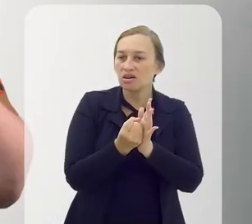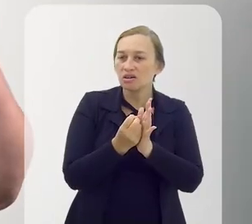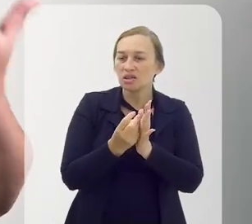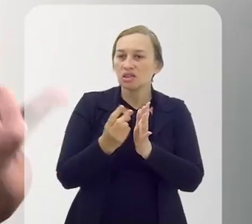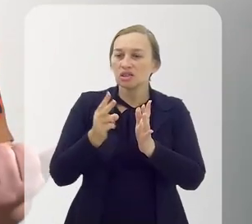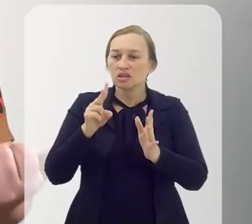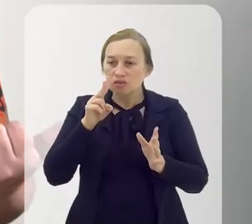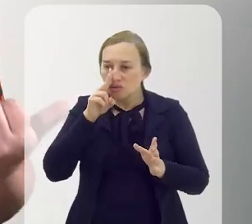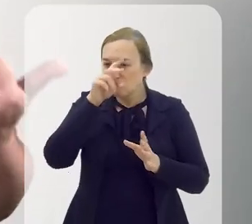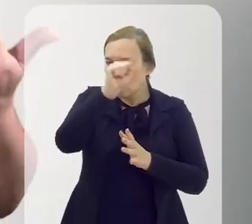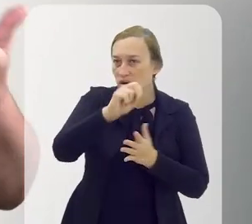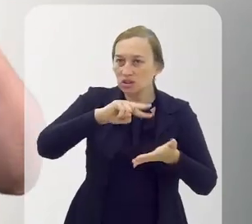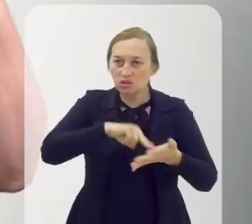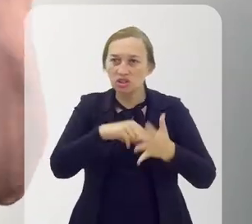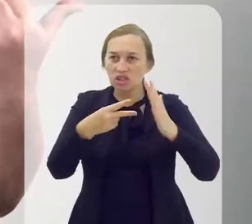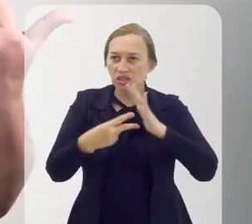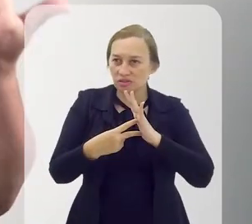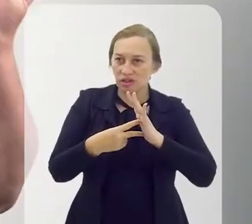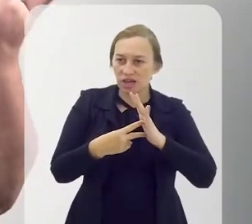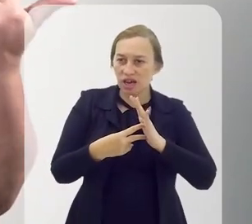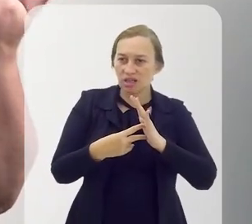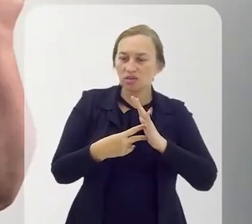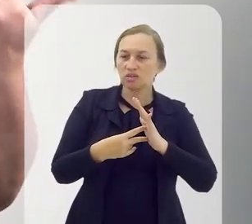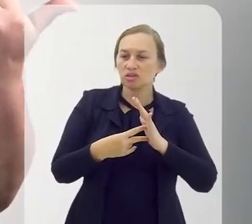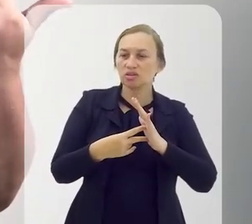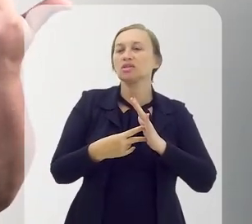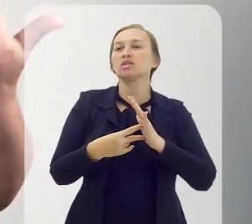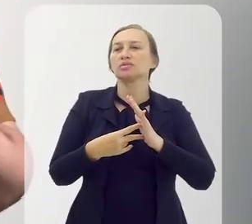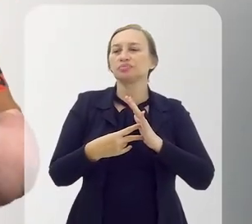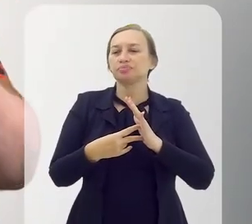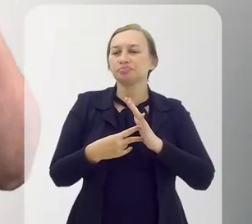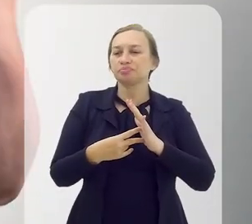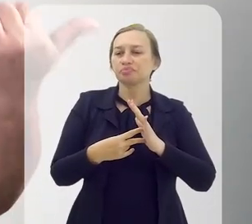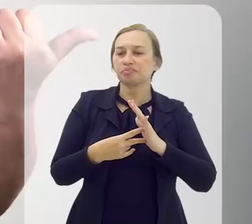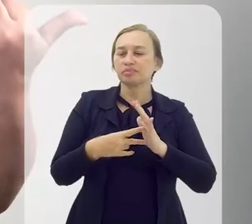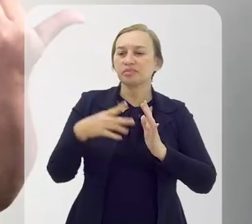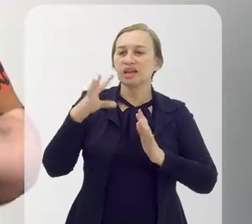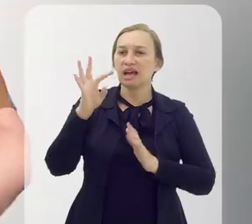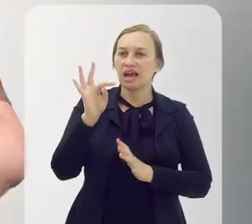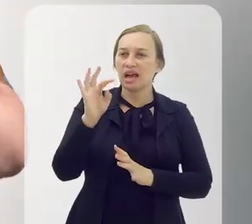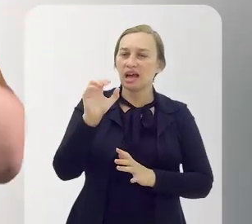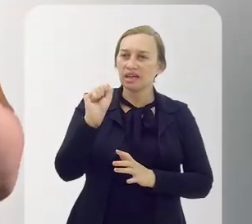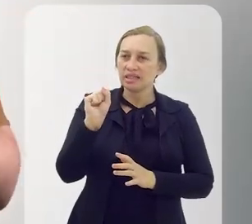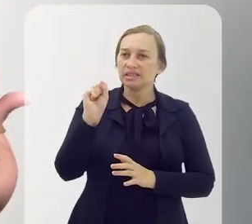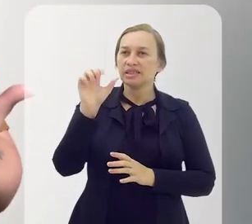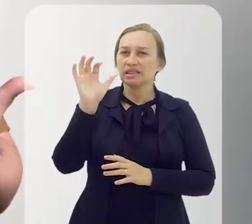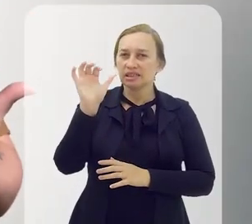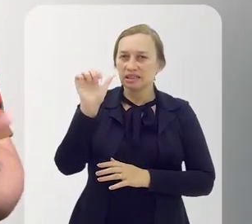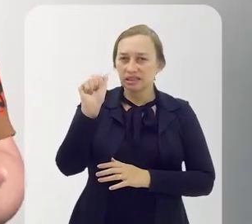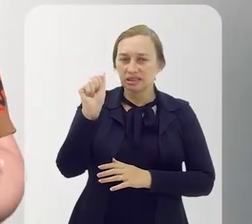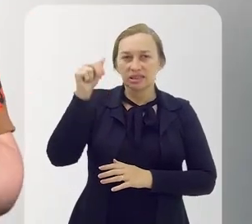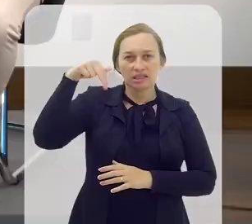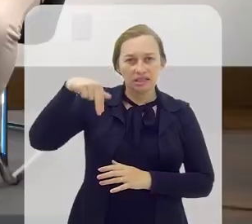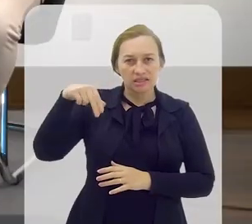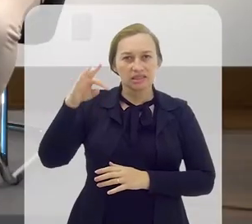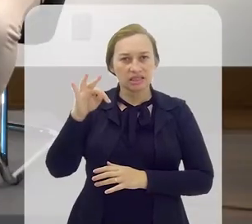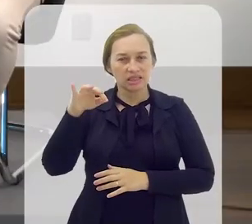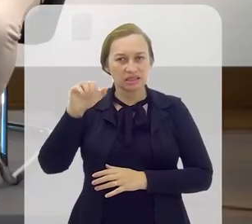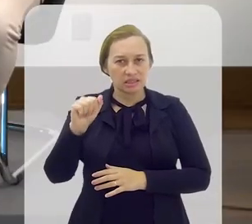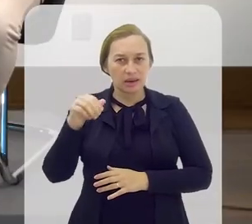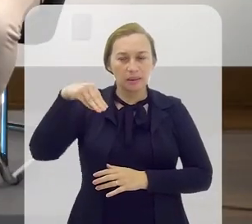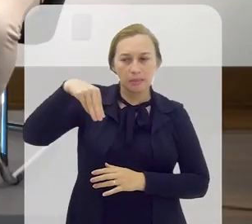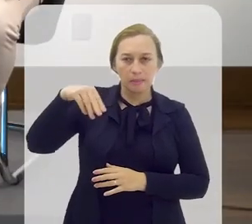grande desde que a gente começou lá na Santa Marta, na Mocidade Mila de Santa Marta, na Intendente Magalhães, em 2013. Então, a tem